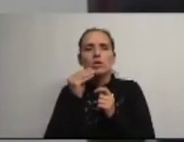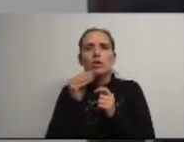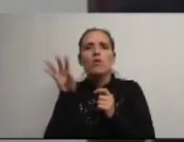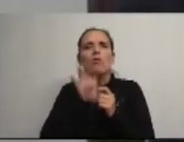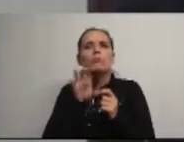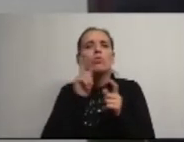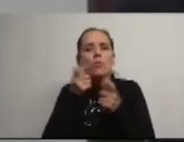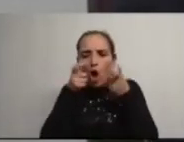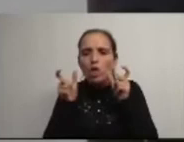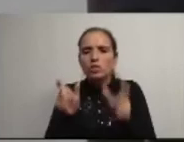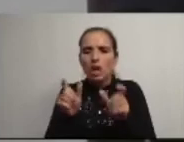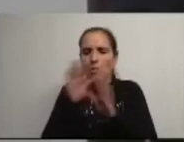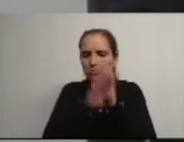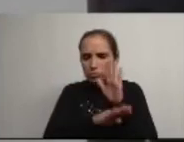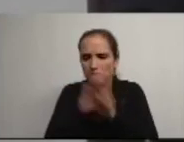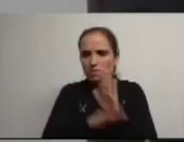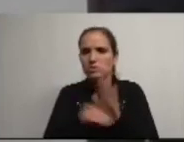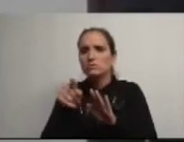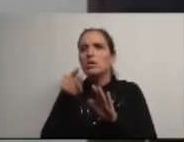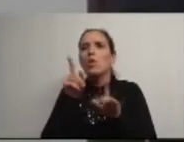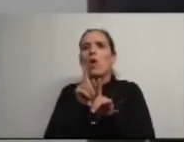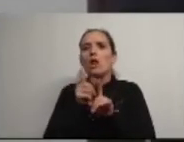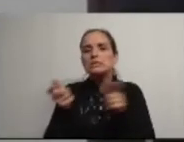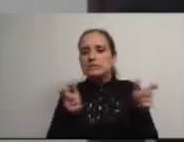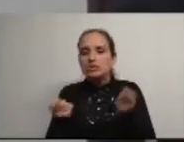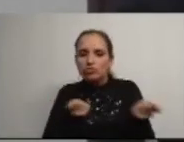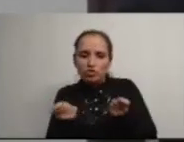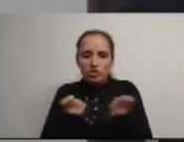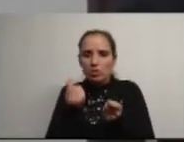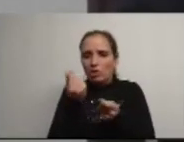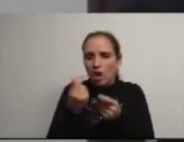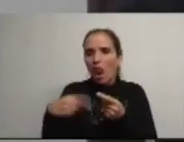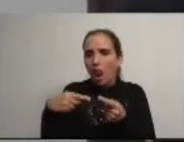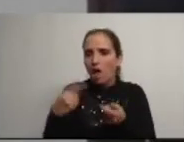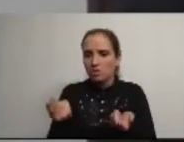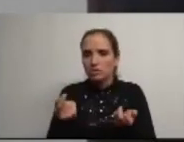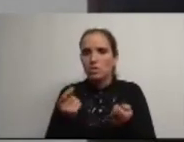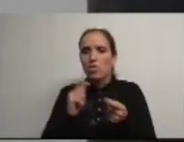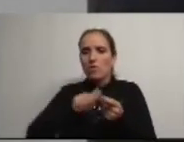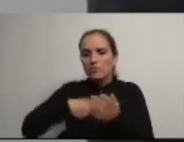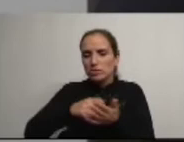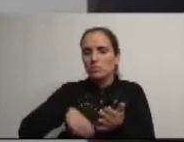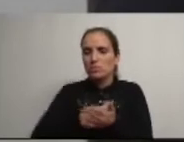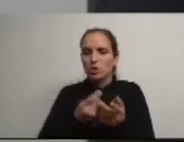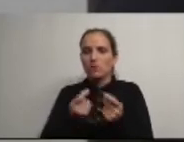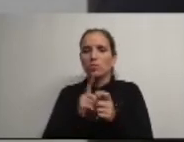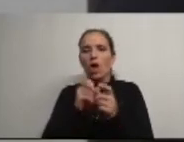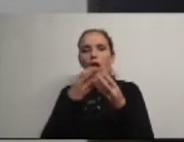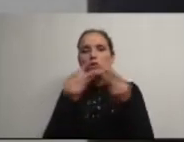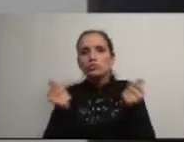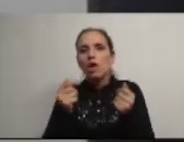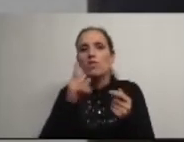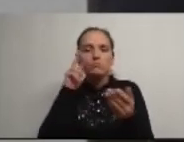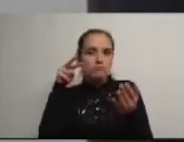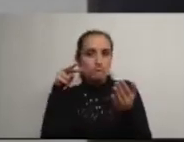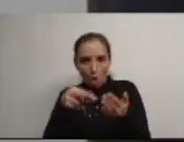feito o controle dos processos e dos meios que o Executivo adota para gerir os recursos colocados à sua disposição os investimentos que promovem os resultados práticos visíveis ou